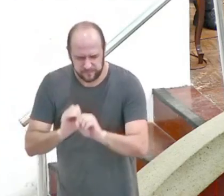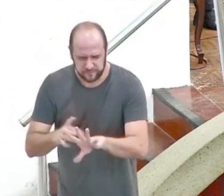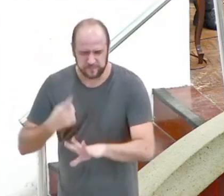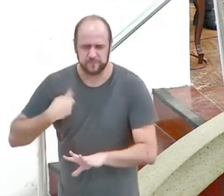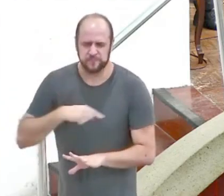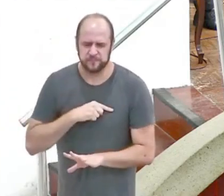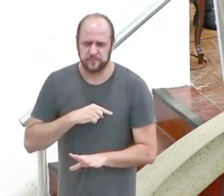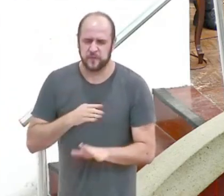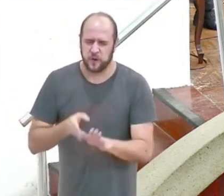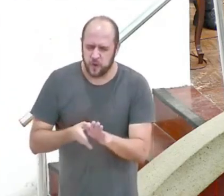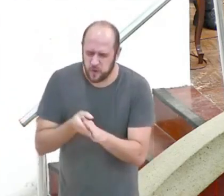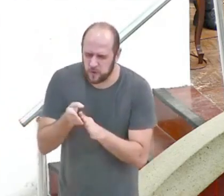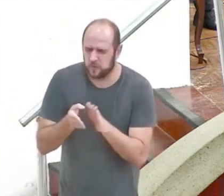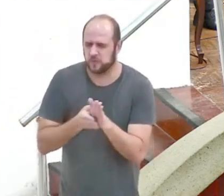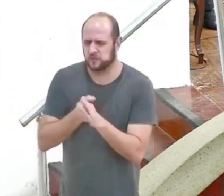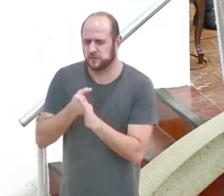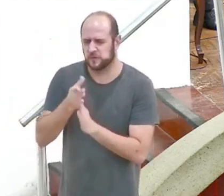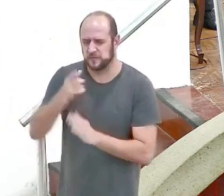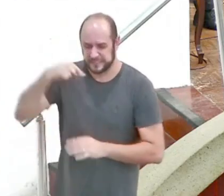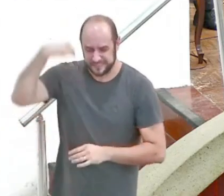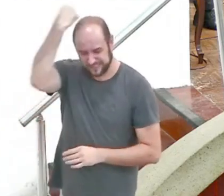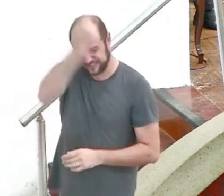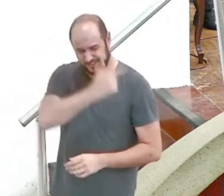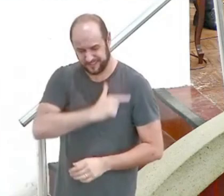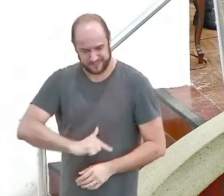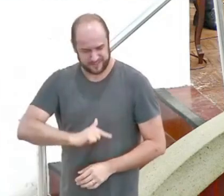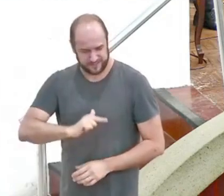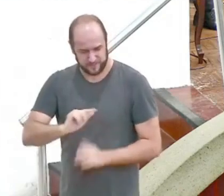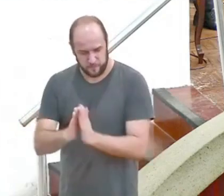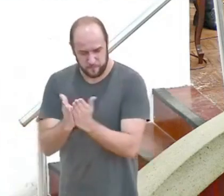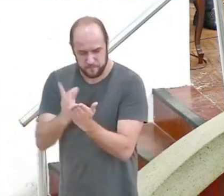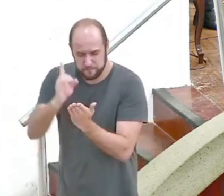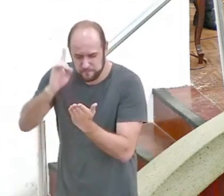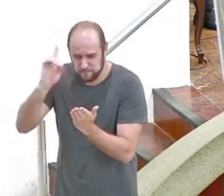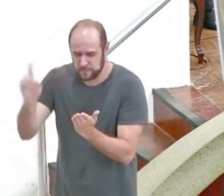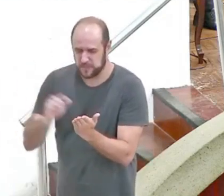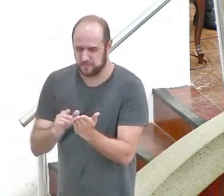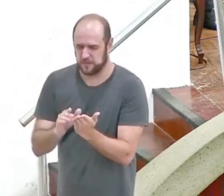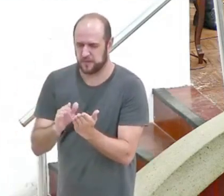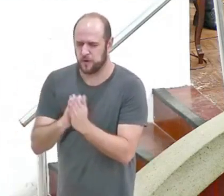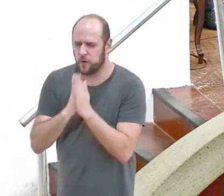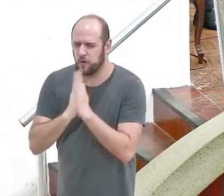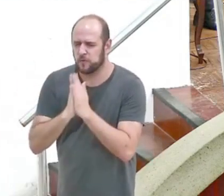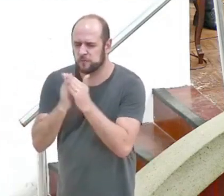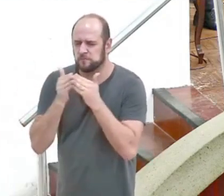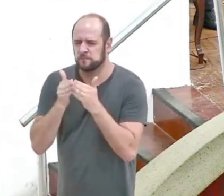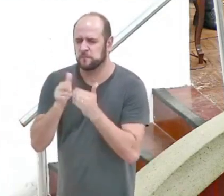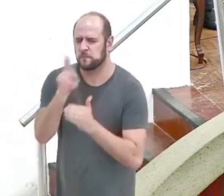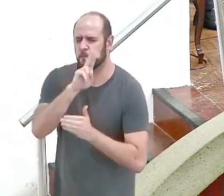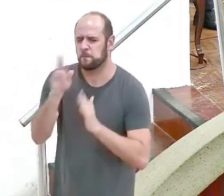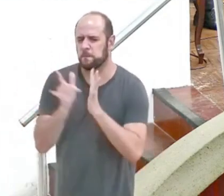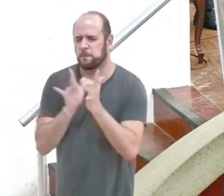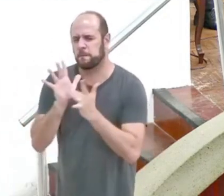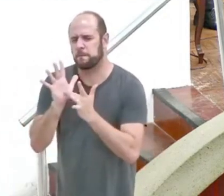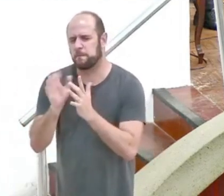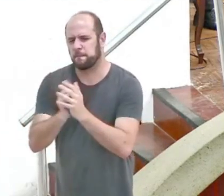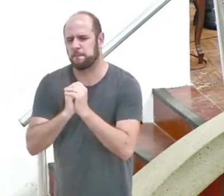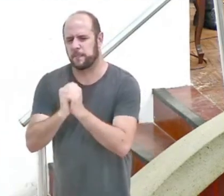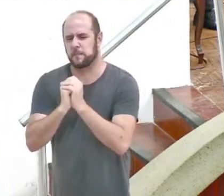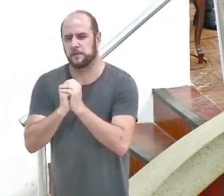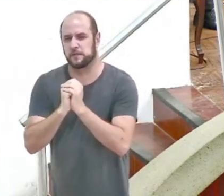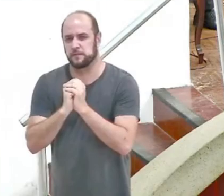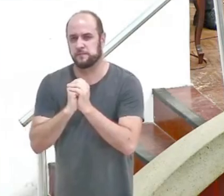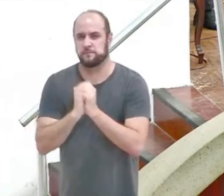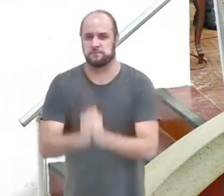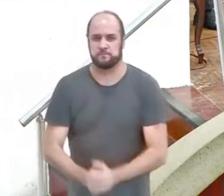consola-nos, santifica-nos pela Tua Palavra, esta é a nossa oração, e a fazemos em nome de Jesus, amém.